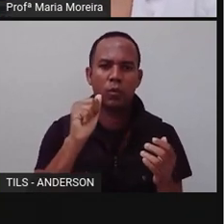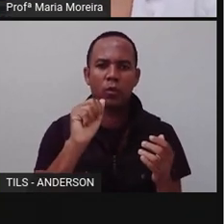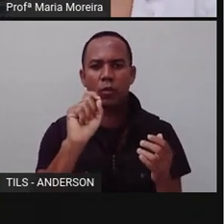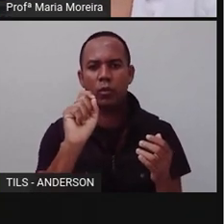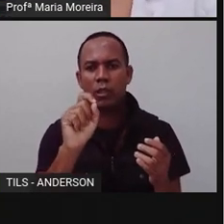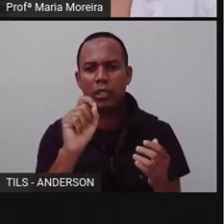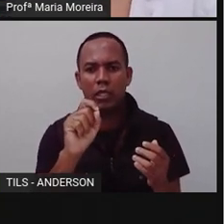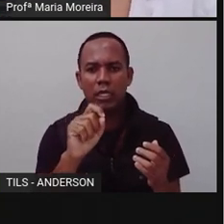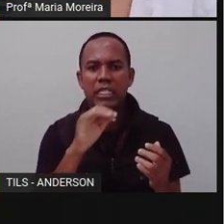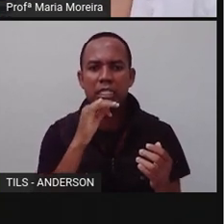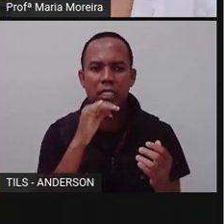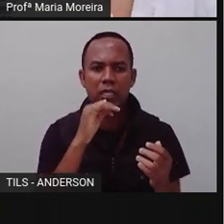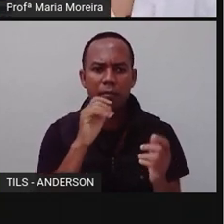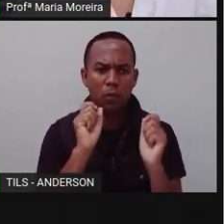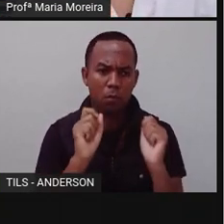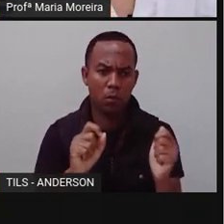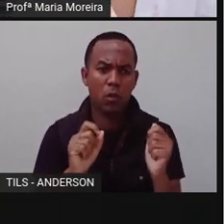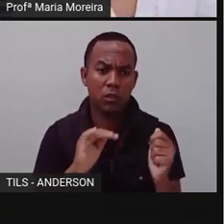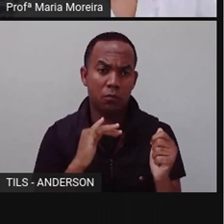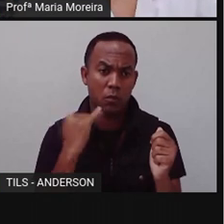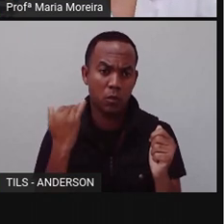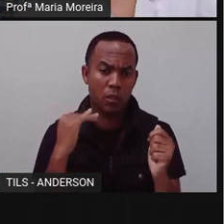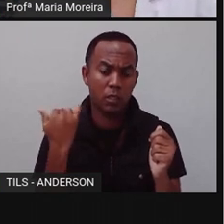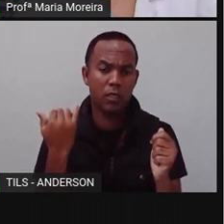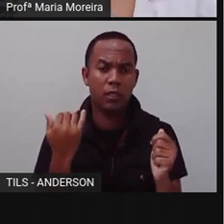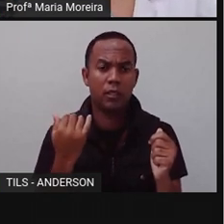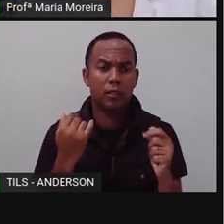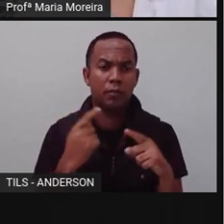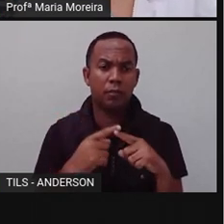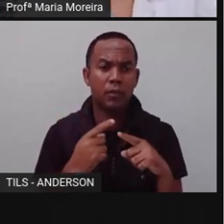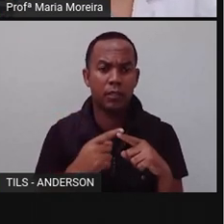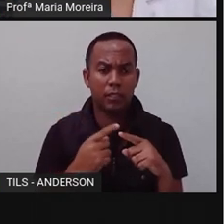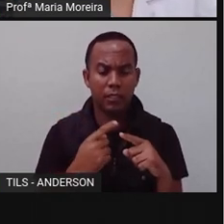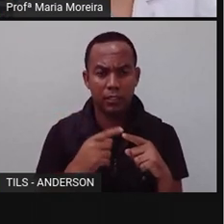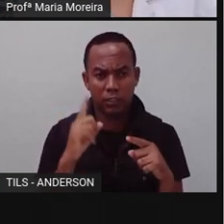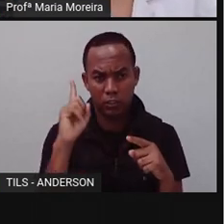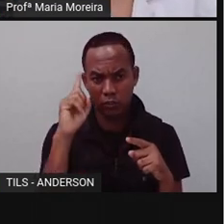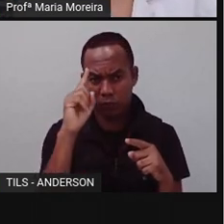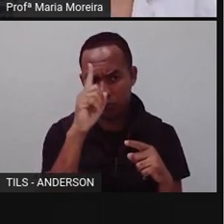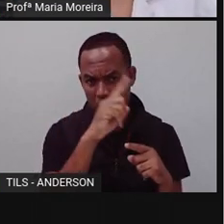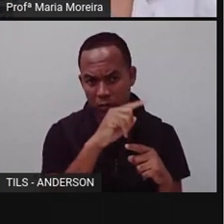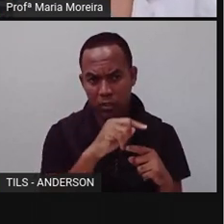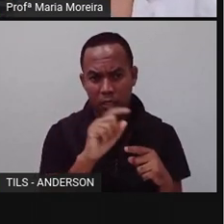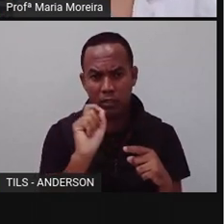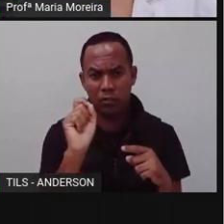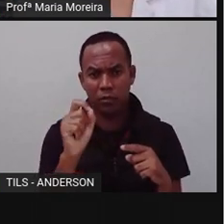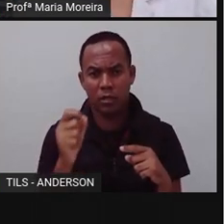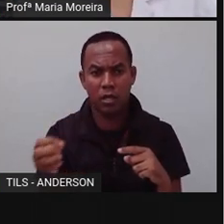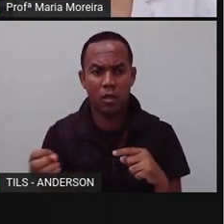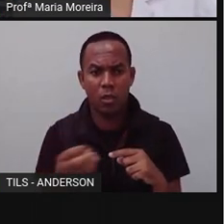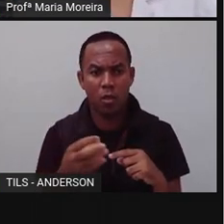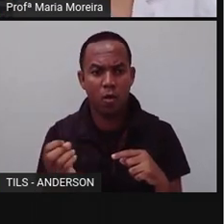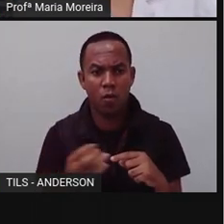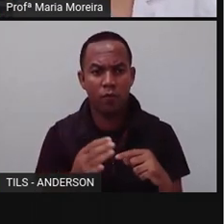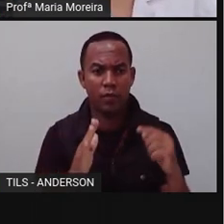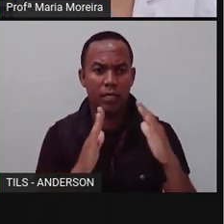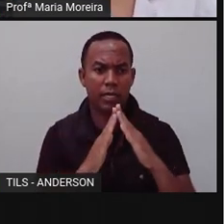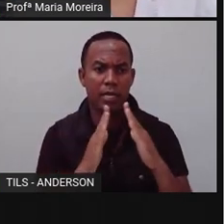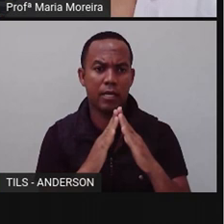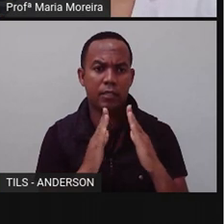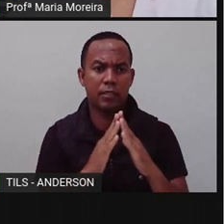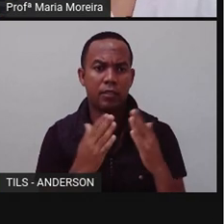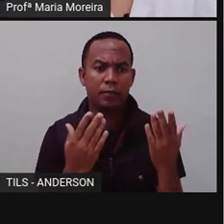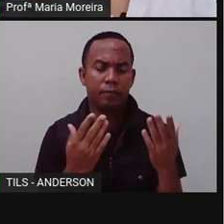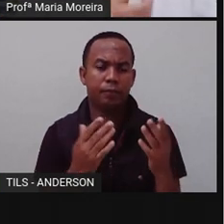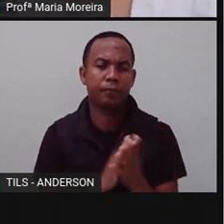normalmente morrem em virtude da dificuldade de estabelecer-se em uma nova casa. Então, o que é que acontece?